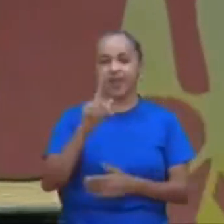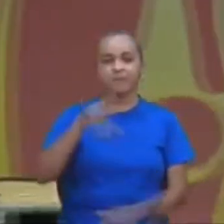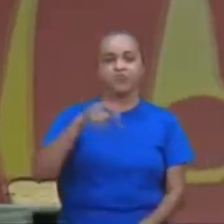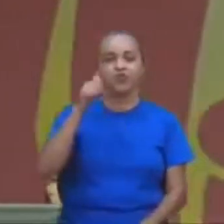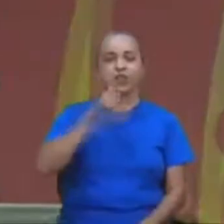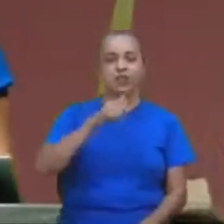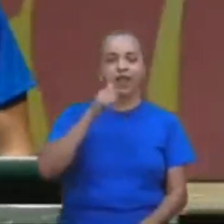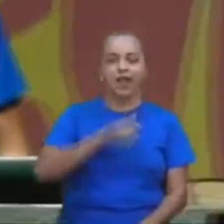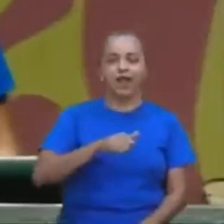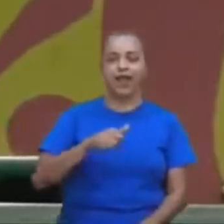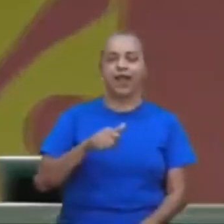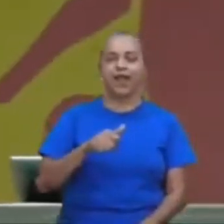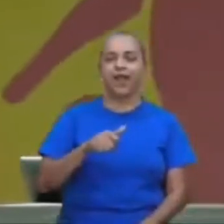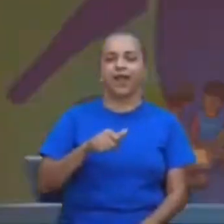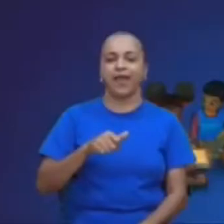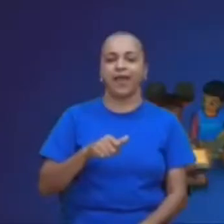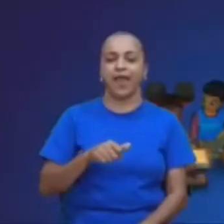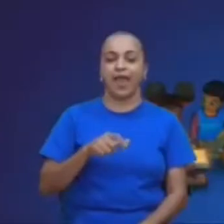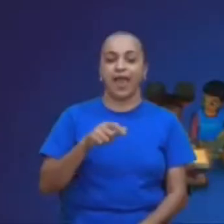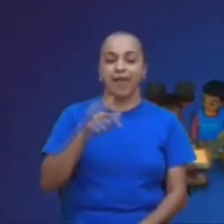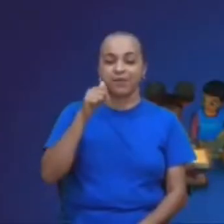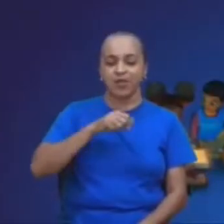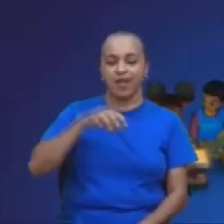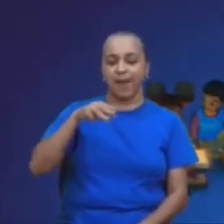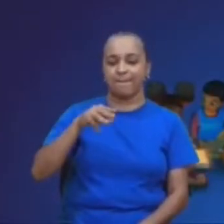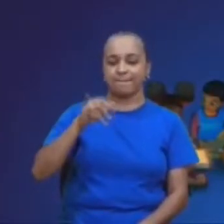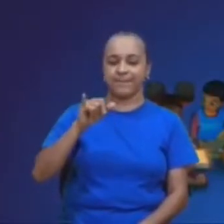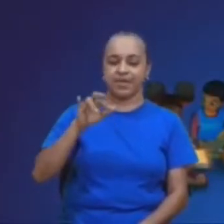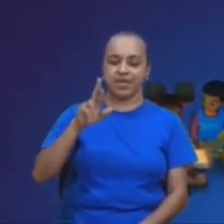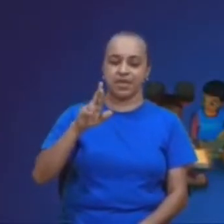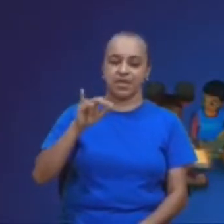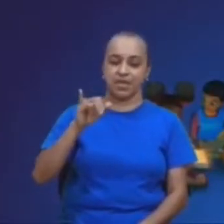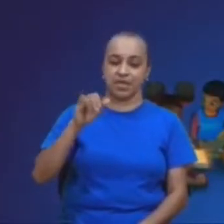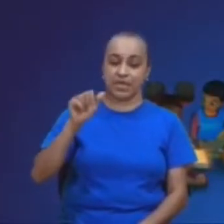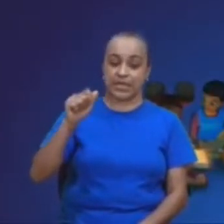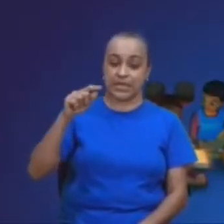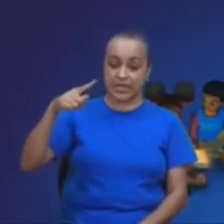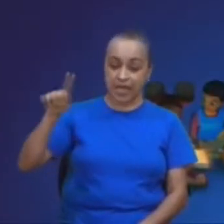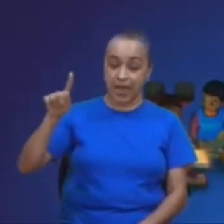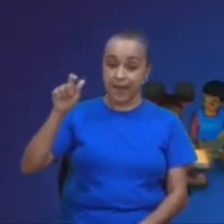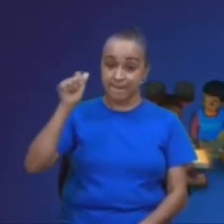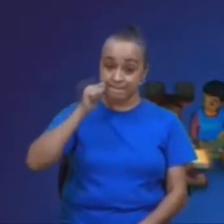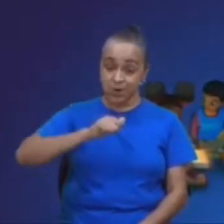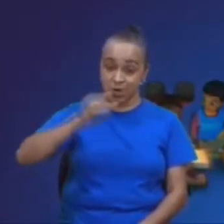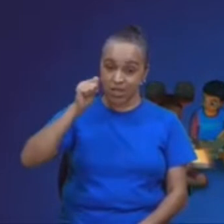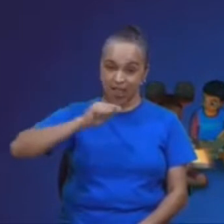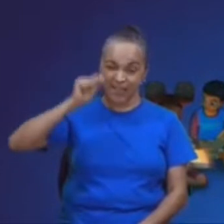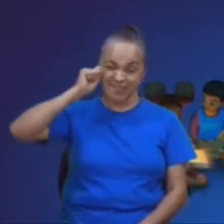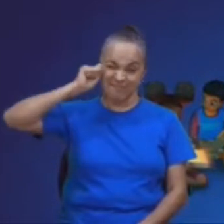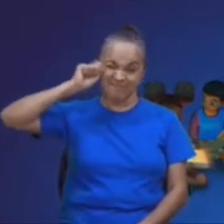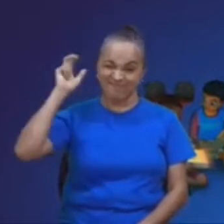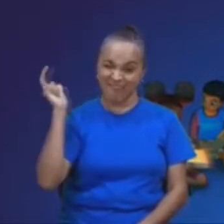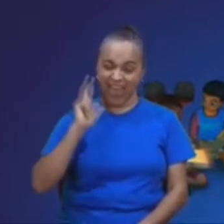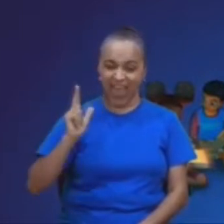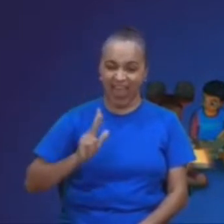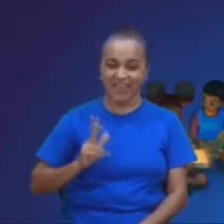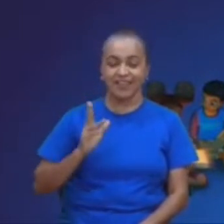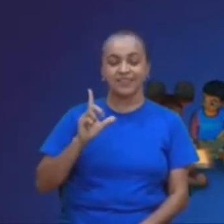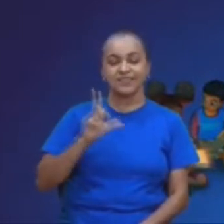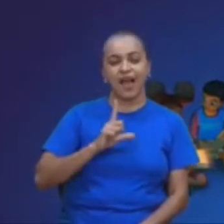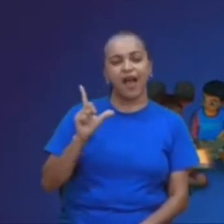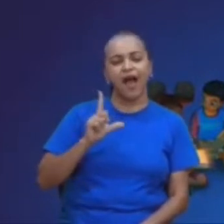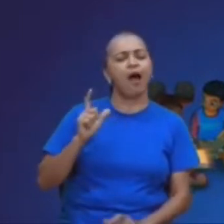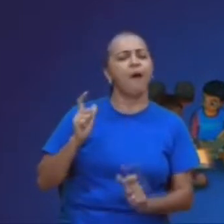a garota esperta, Miriam, a garota esperta, a sua história está lá, em êxito, capítulo 2,